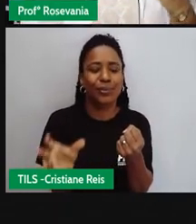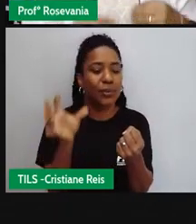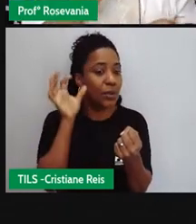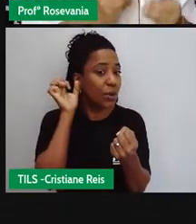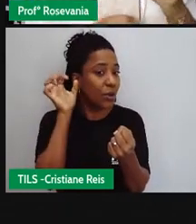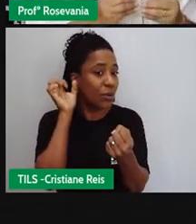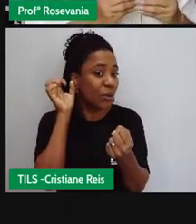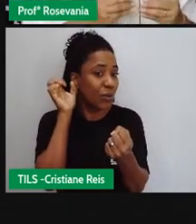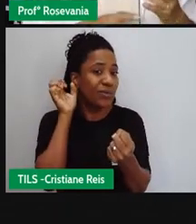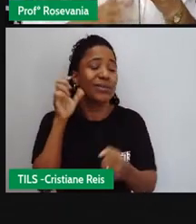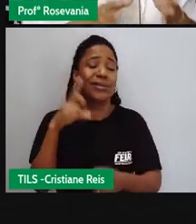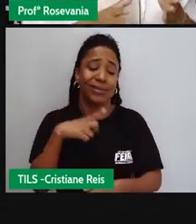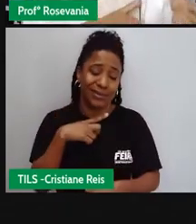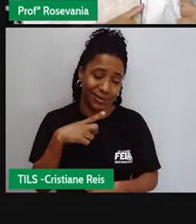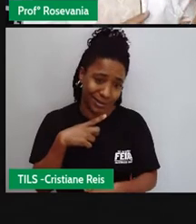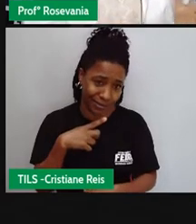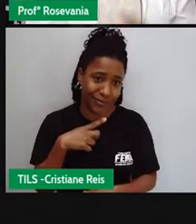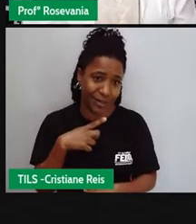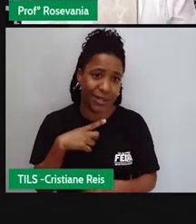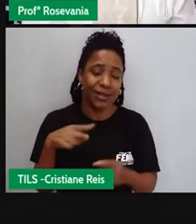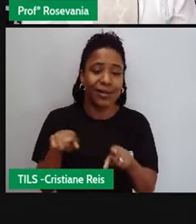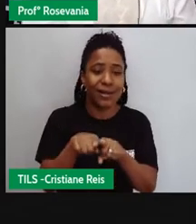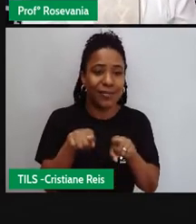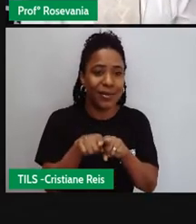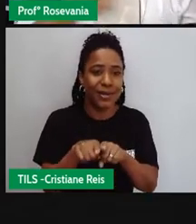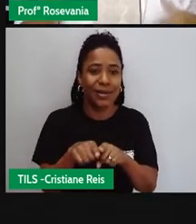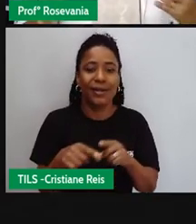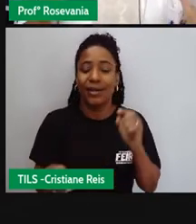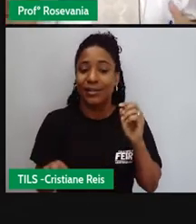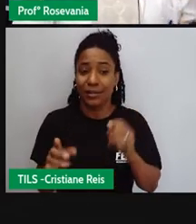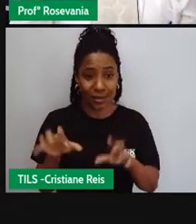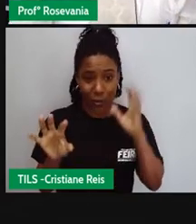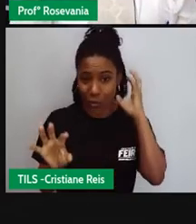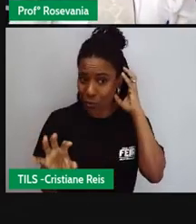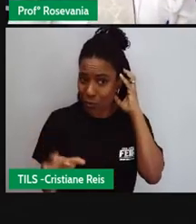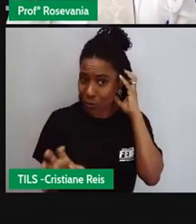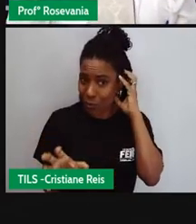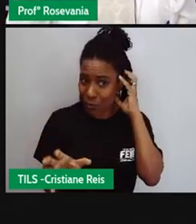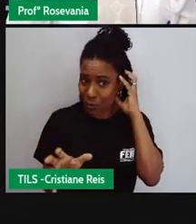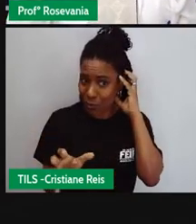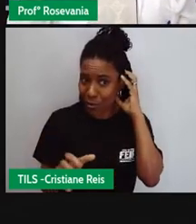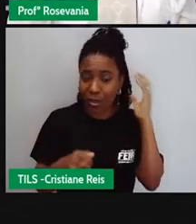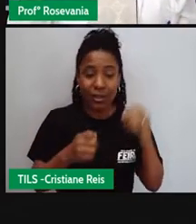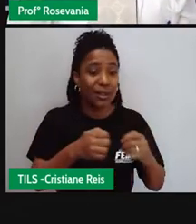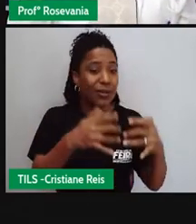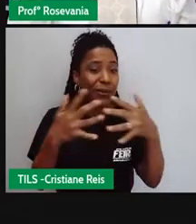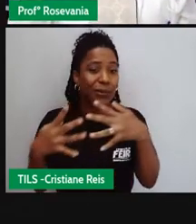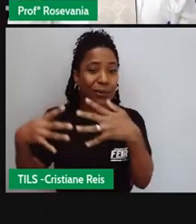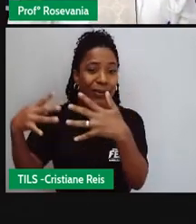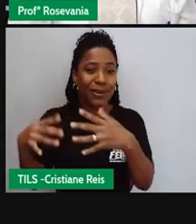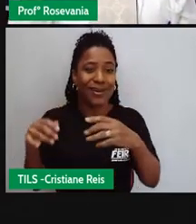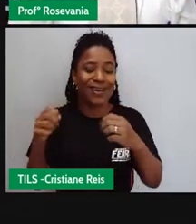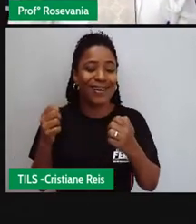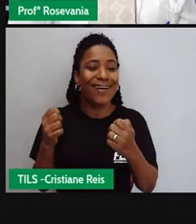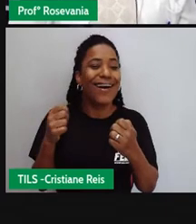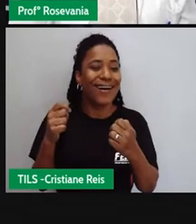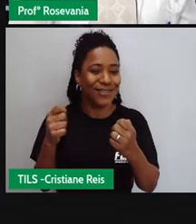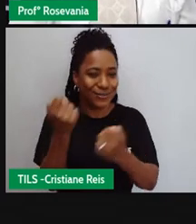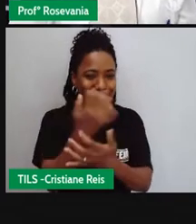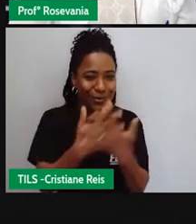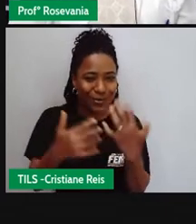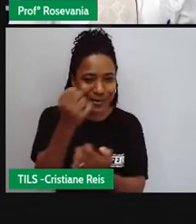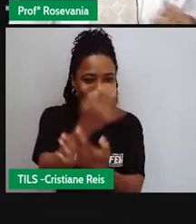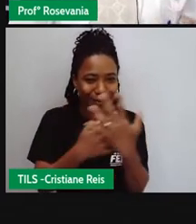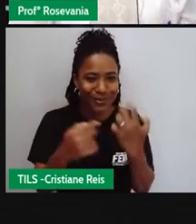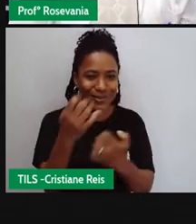botou muito essa ideia de ouvir música, voltado no rádio, mas ainda o rádio ele perdura ainda atrás